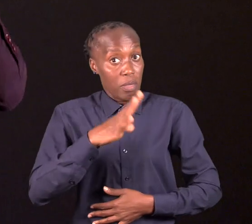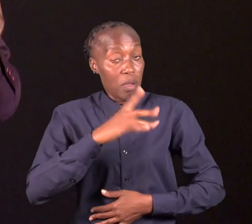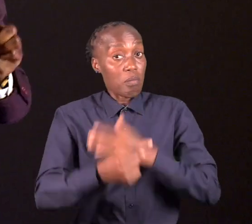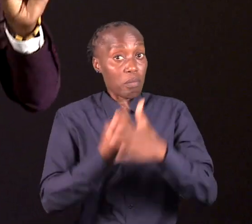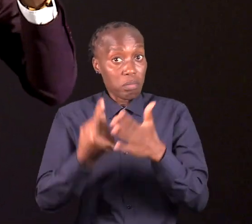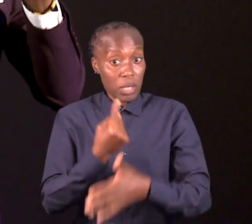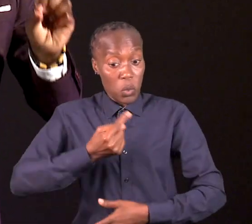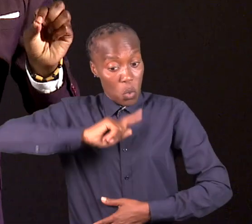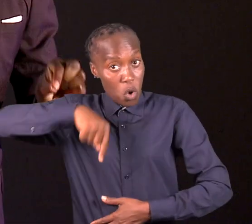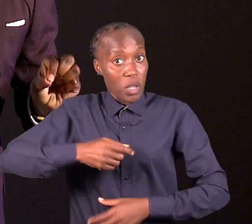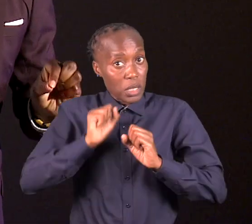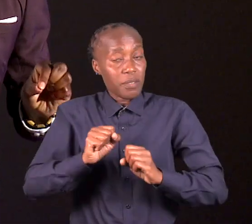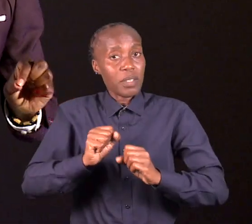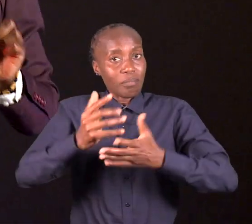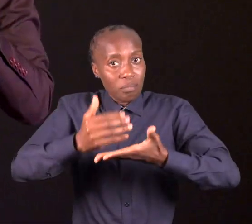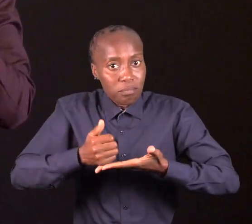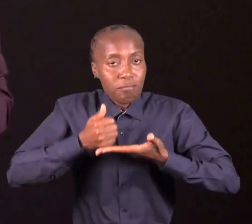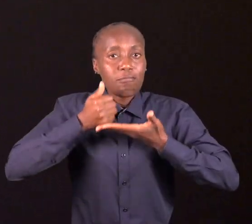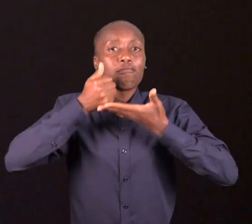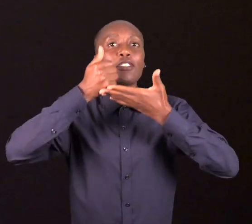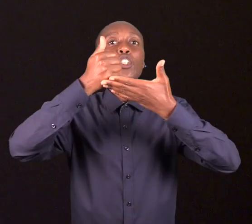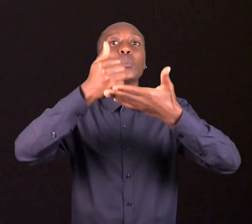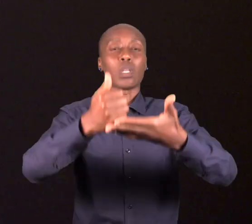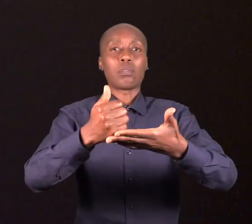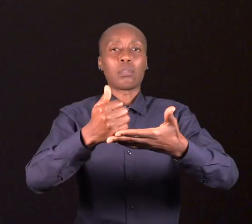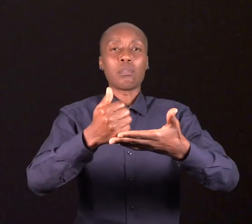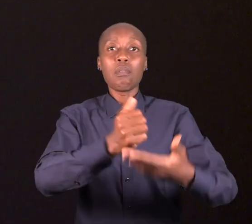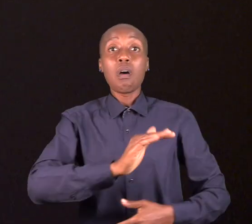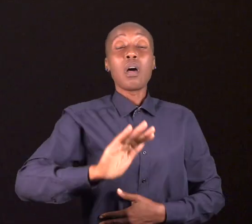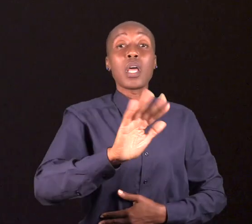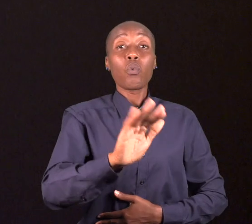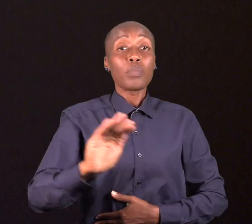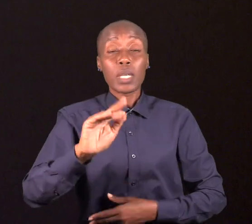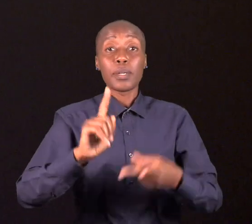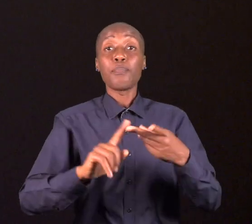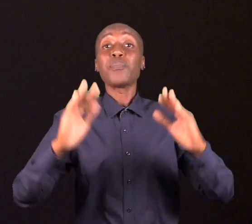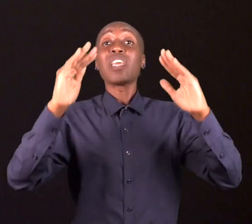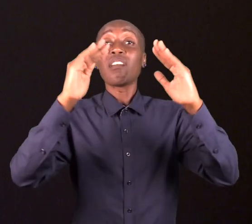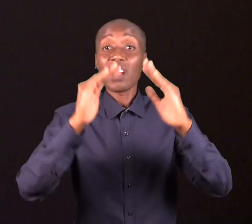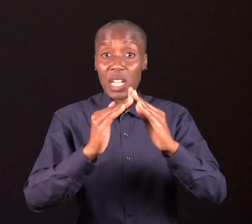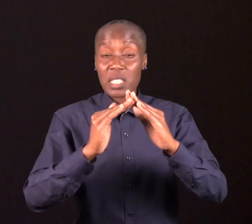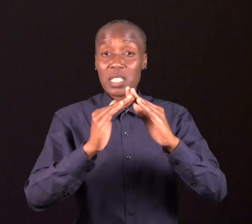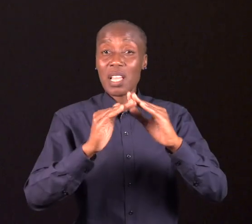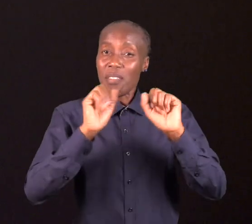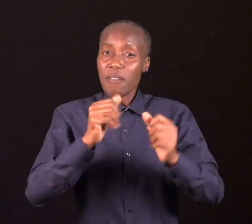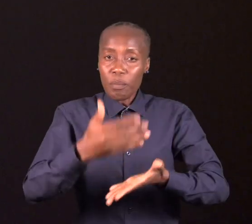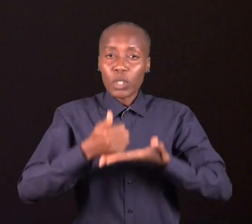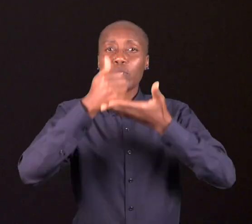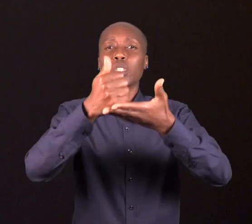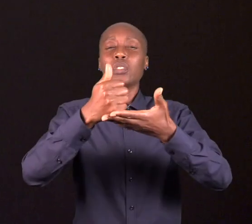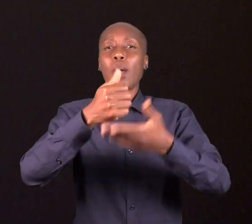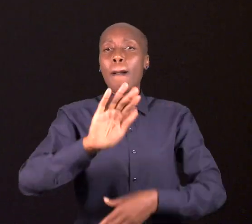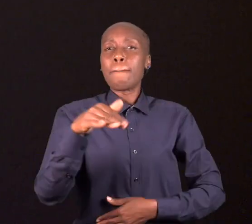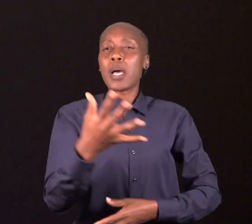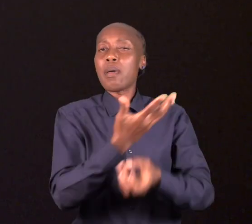Devemos ser um importante aliado nas nossas comunidades, nas nossas casas, para